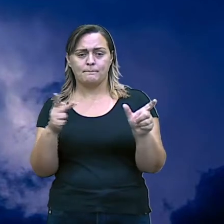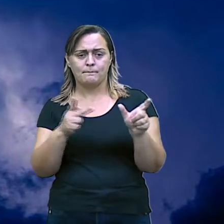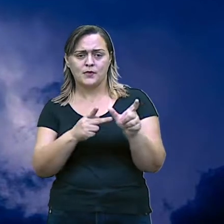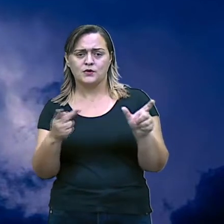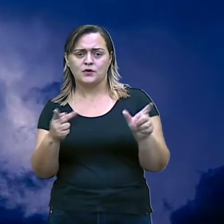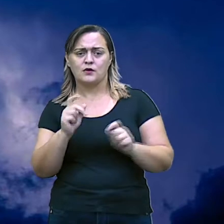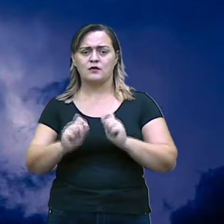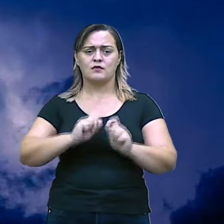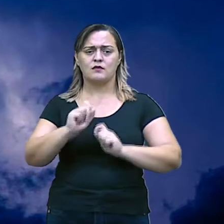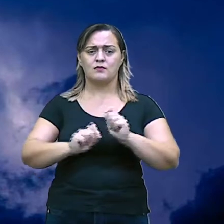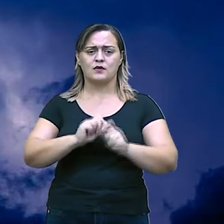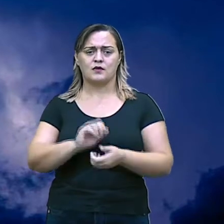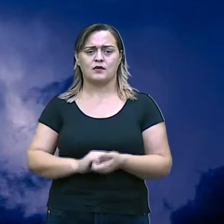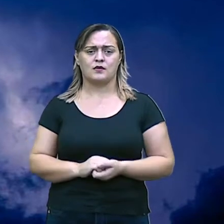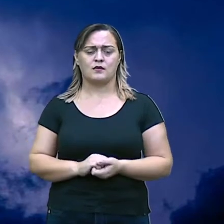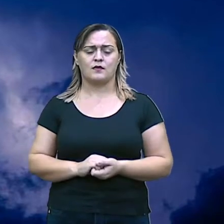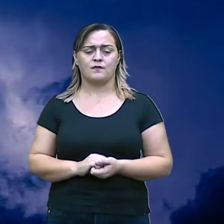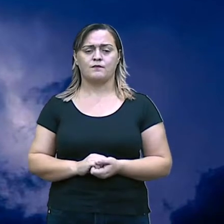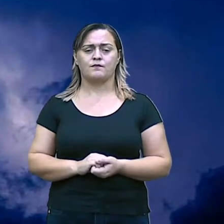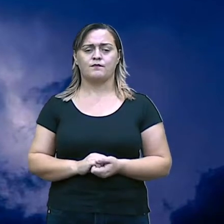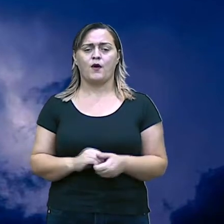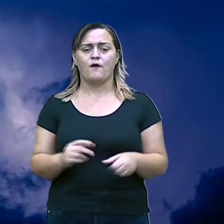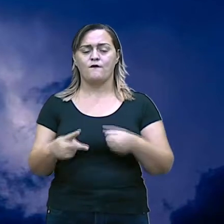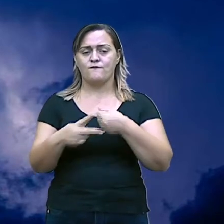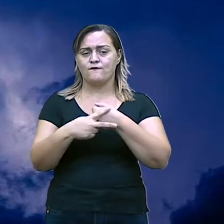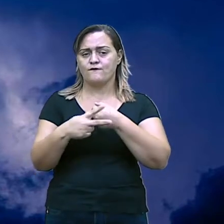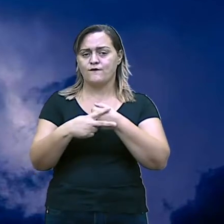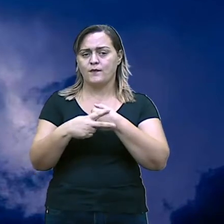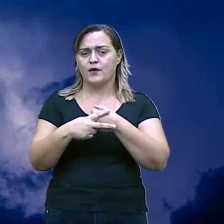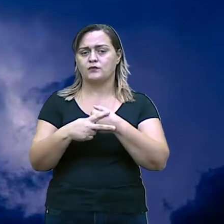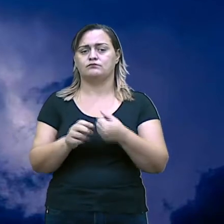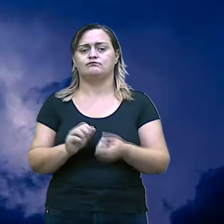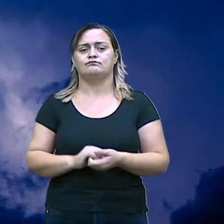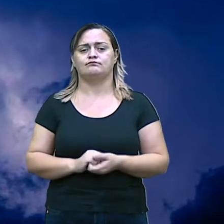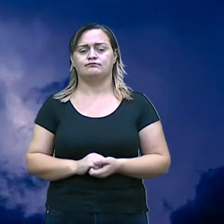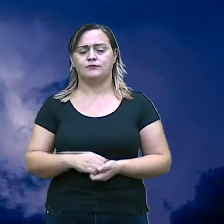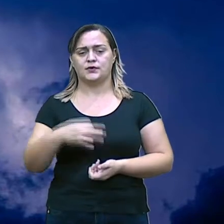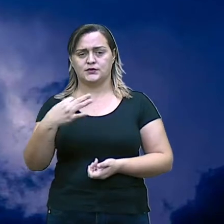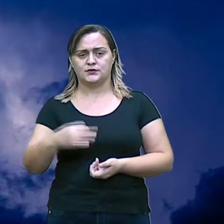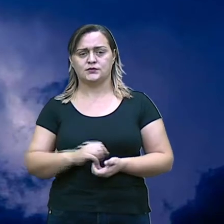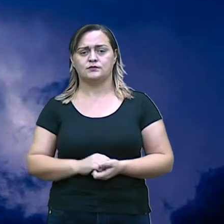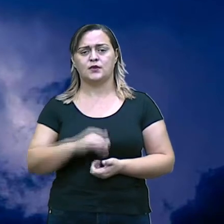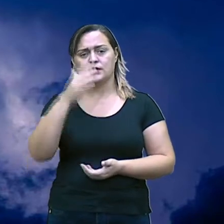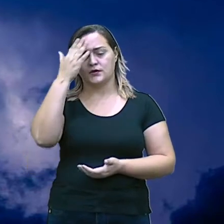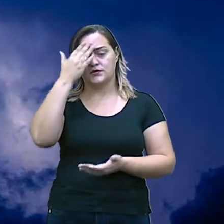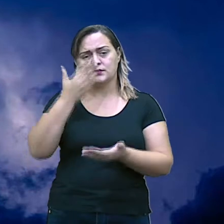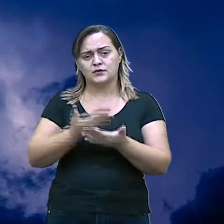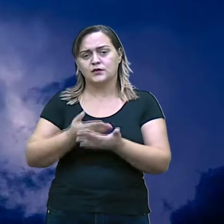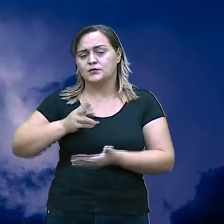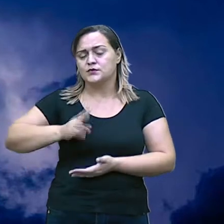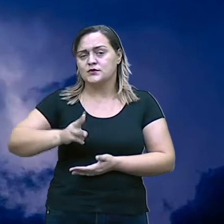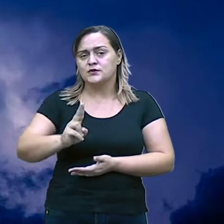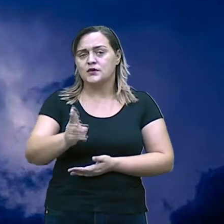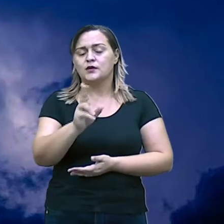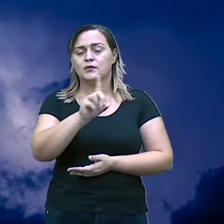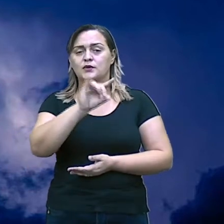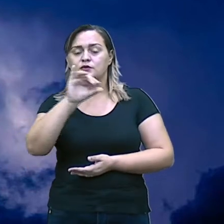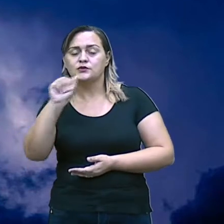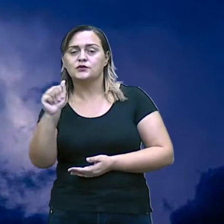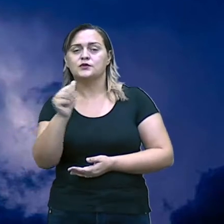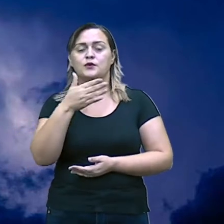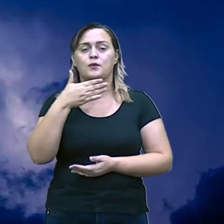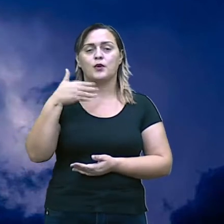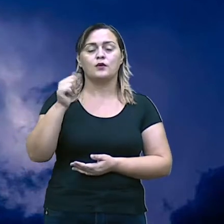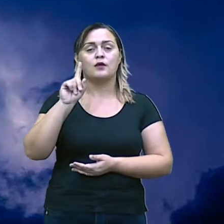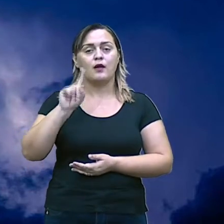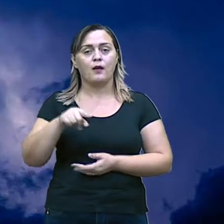Acreditamos sempre em dias melhores. E aí é a oração inteira. Acreditamos sempre em dias melhores é o predicado, tá? Todo aí.